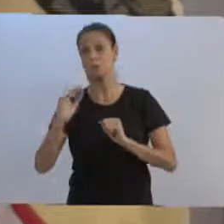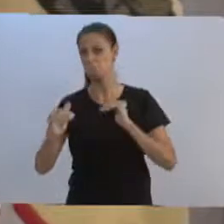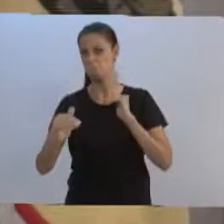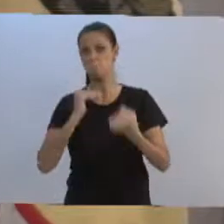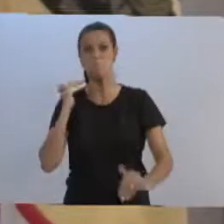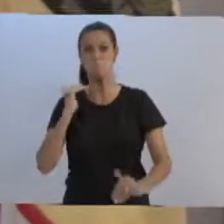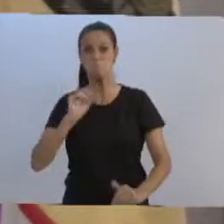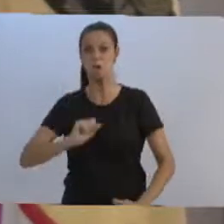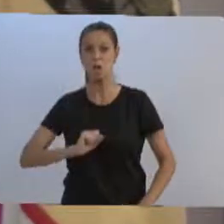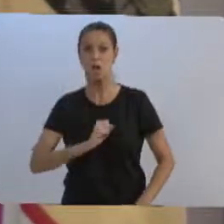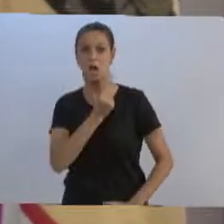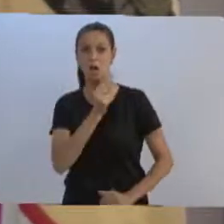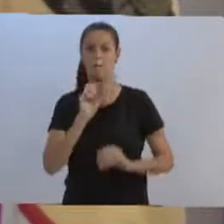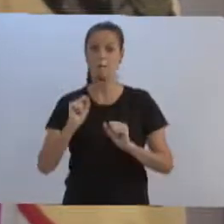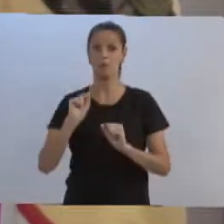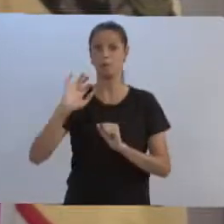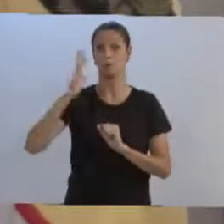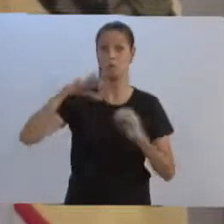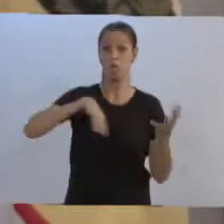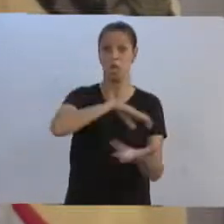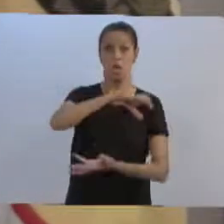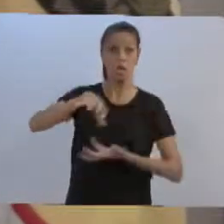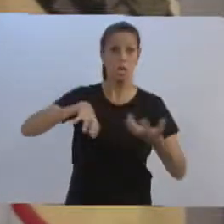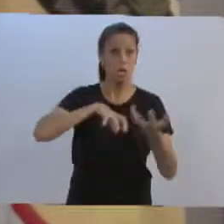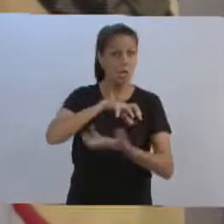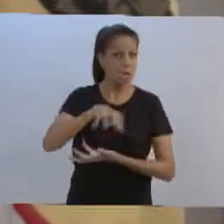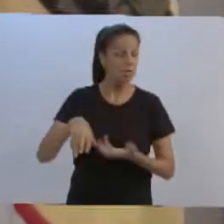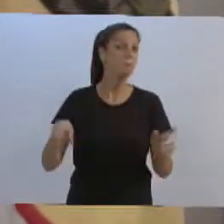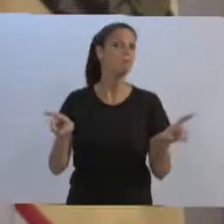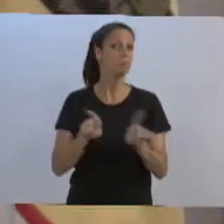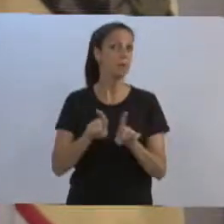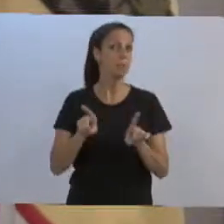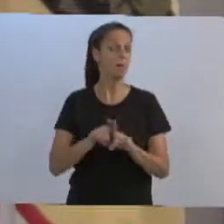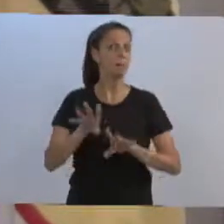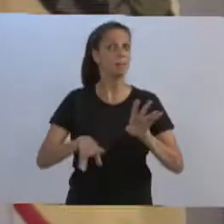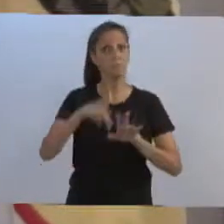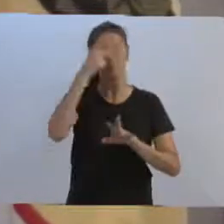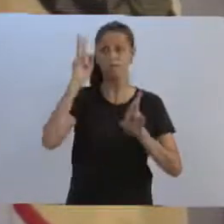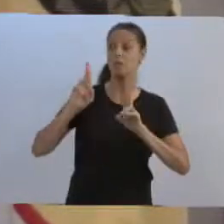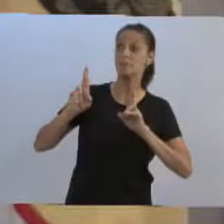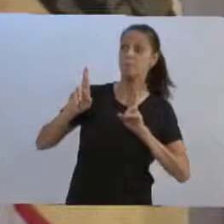alimentam polêmica e geram expectativas.